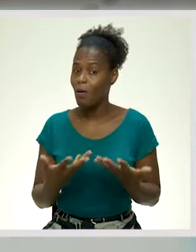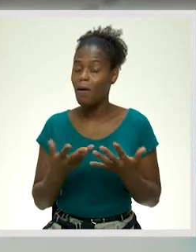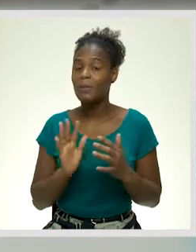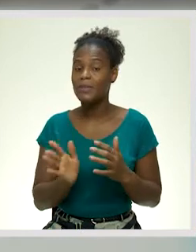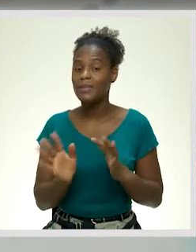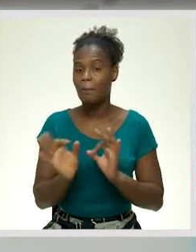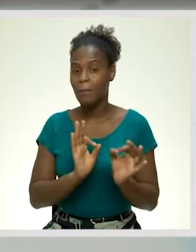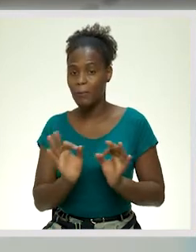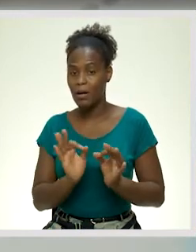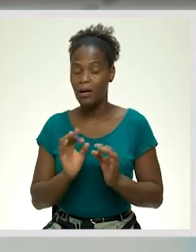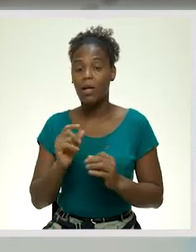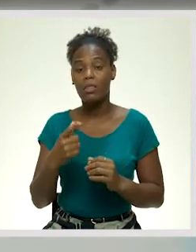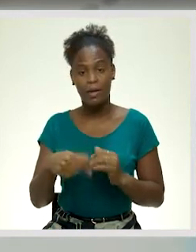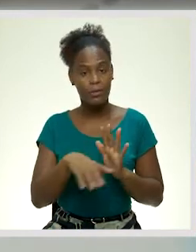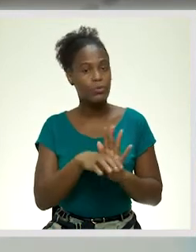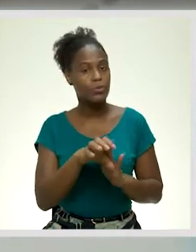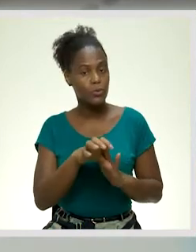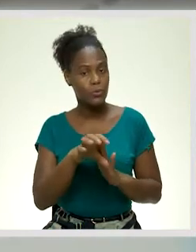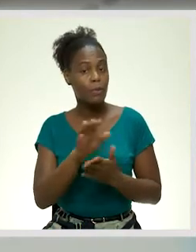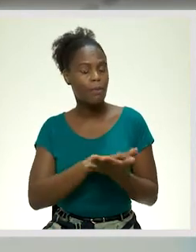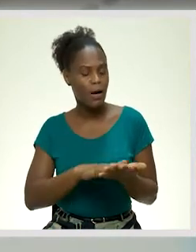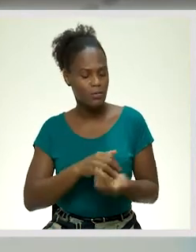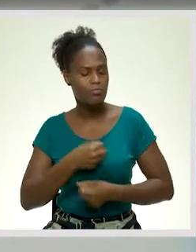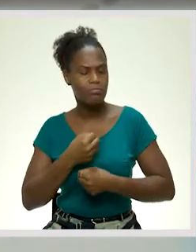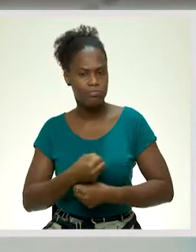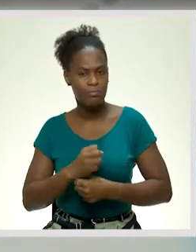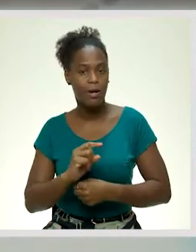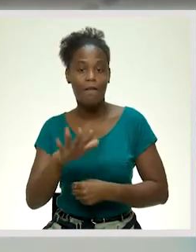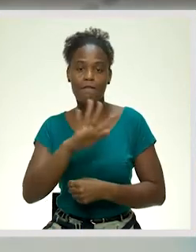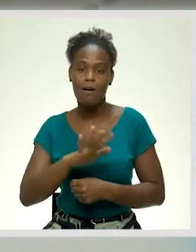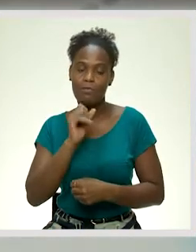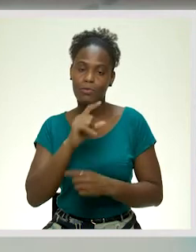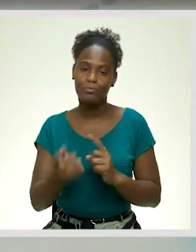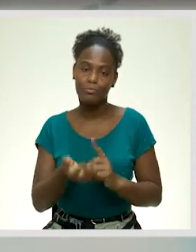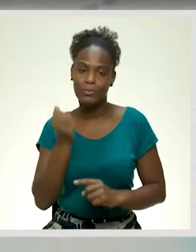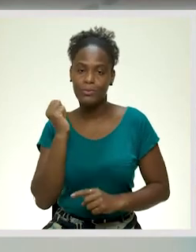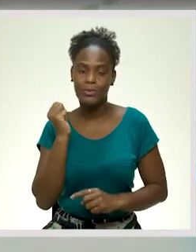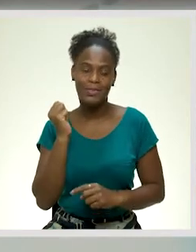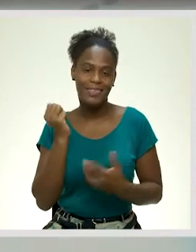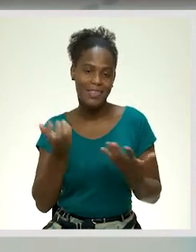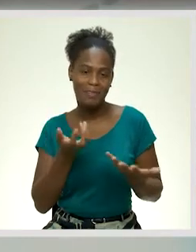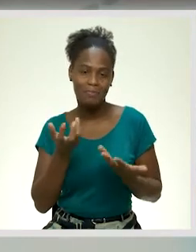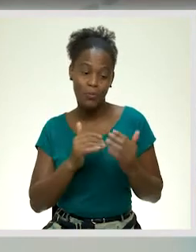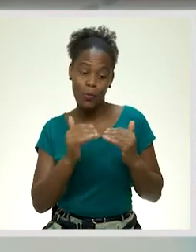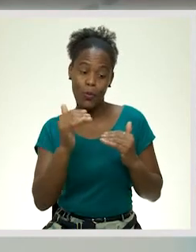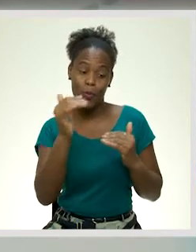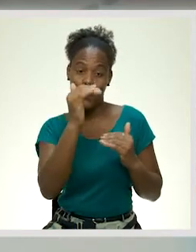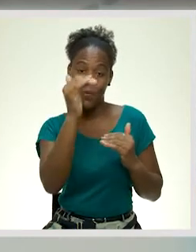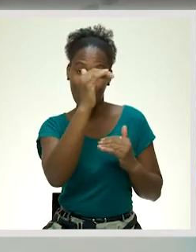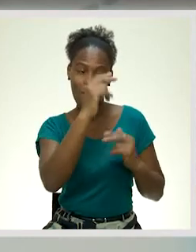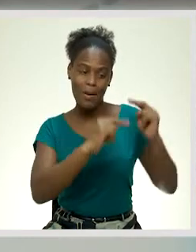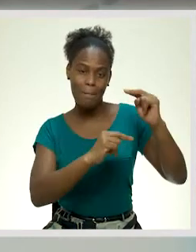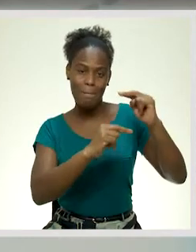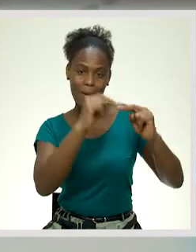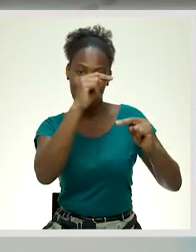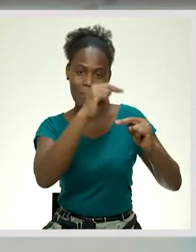tem que preparar e ter condições e bases sólidas por forma a conseguir, digamos assim, subir um degrau, um